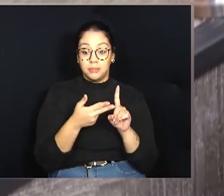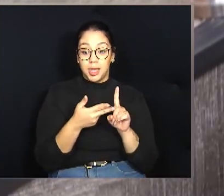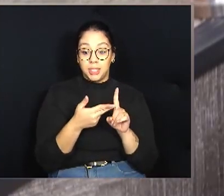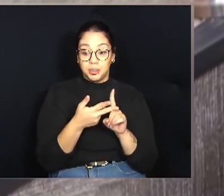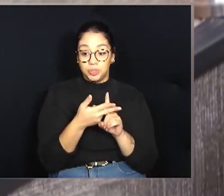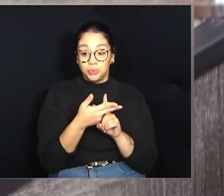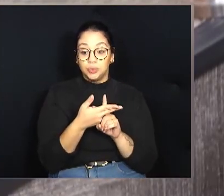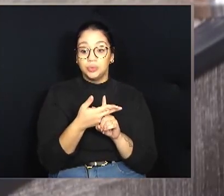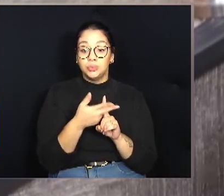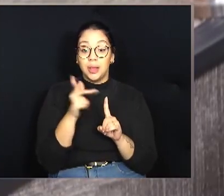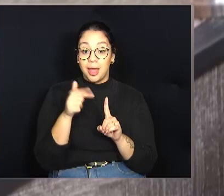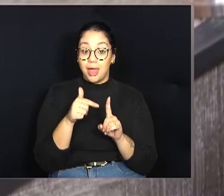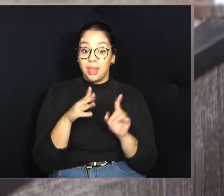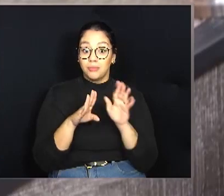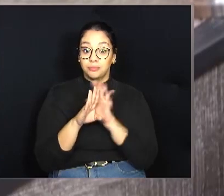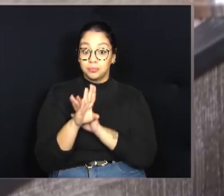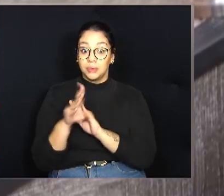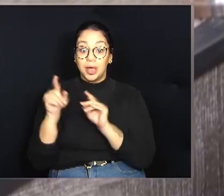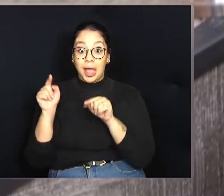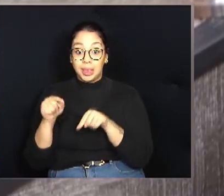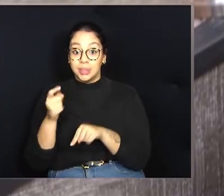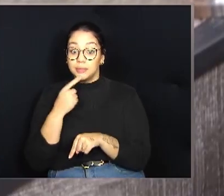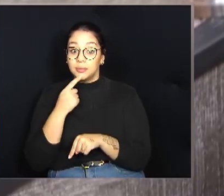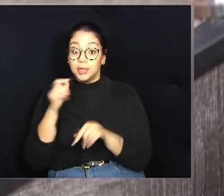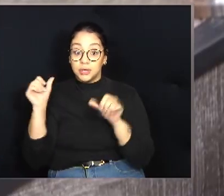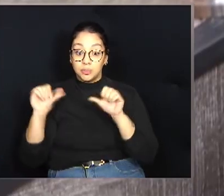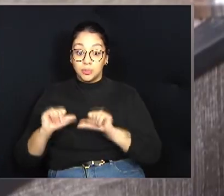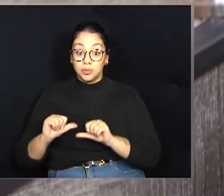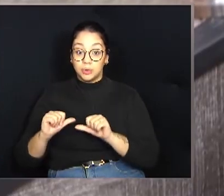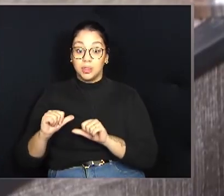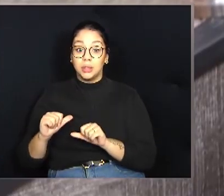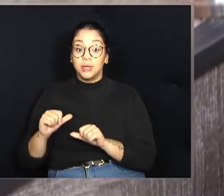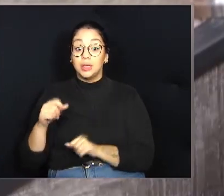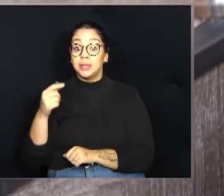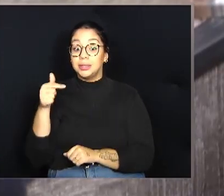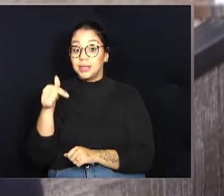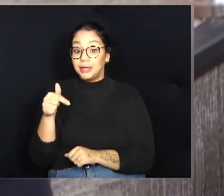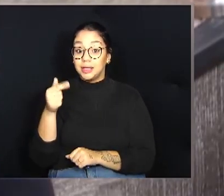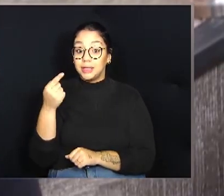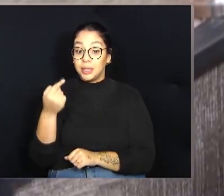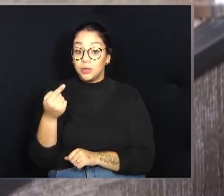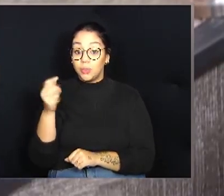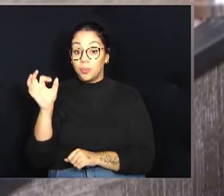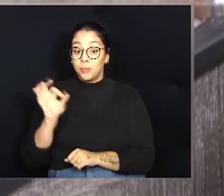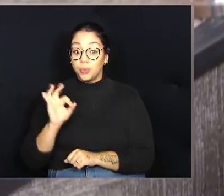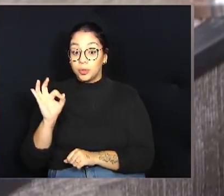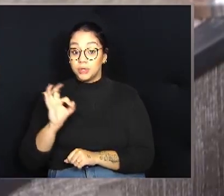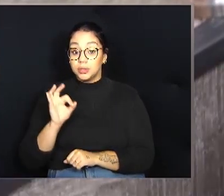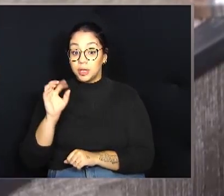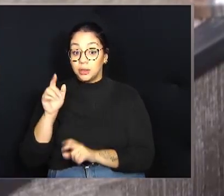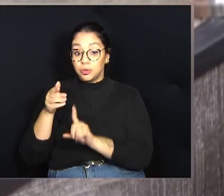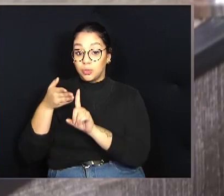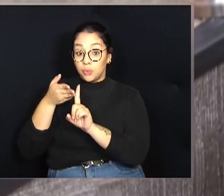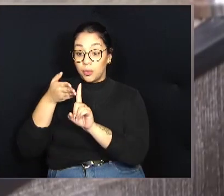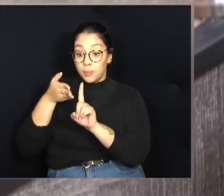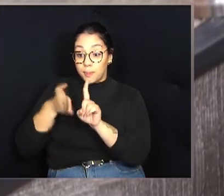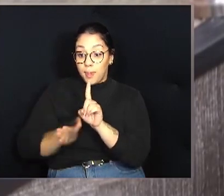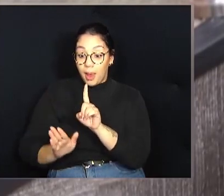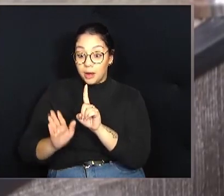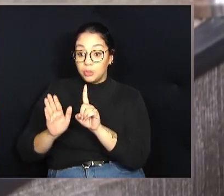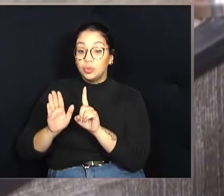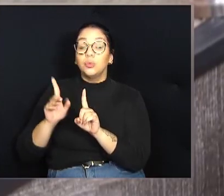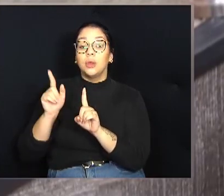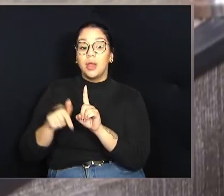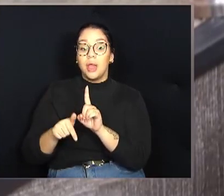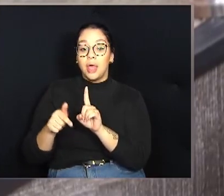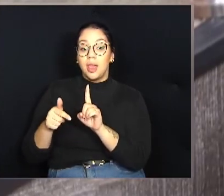número alto. Campinas, a situação é pior, é 71% dos partos realizados aqui em Campinas são partos cesários,